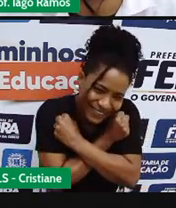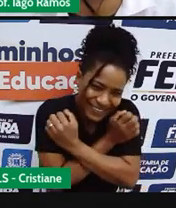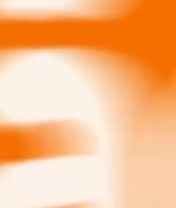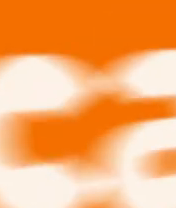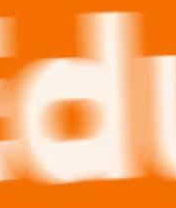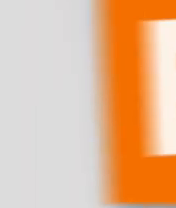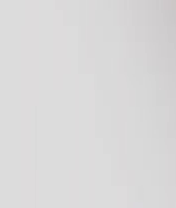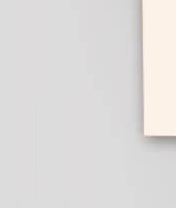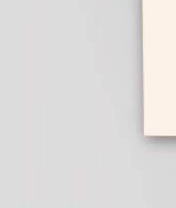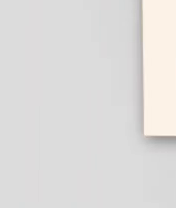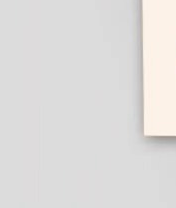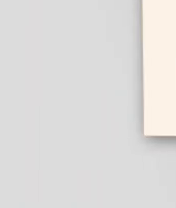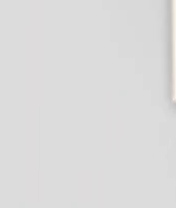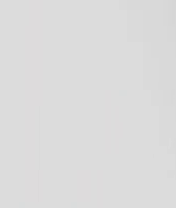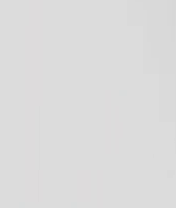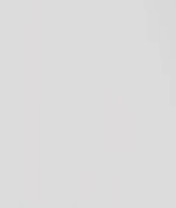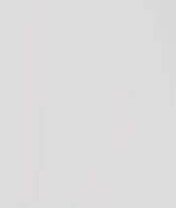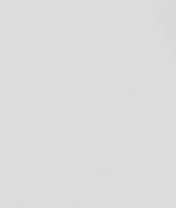bye-bye. Tchau.